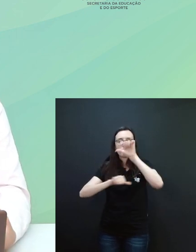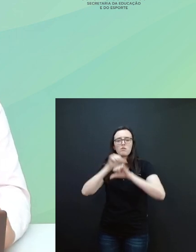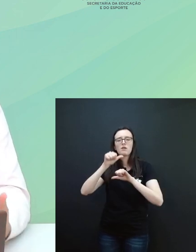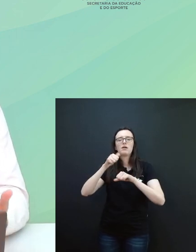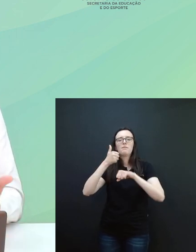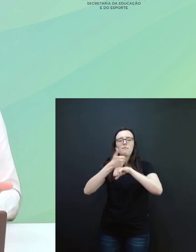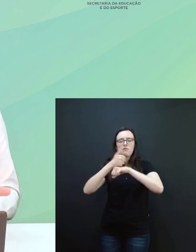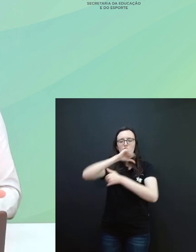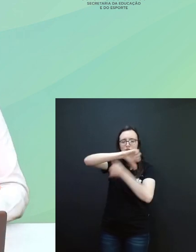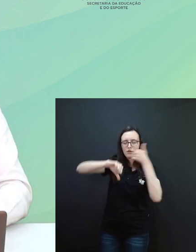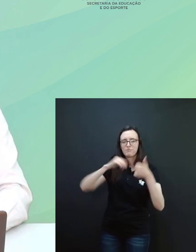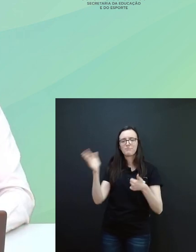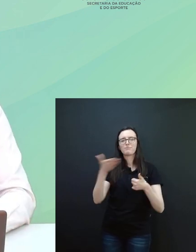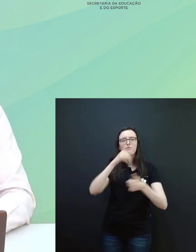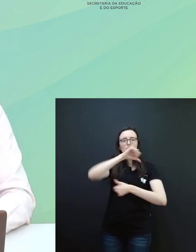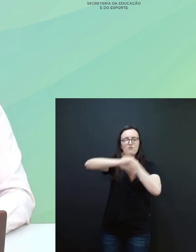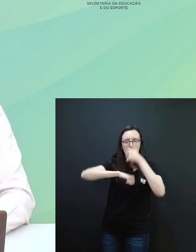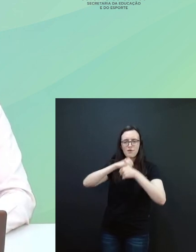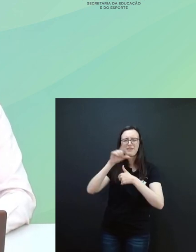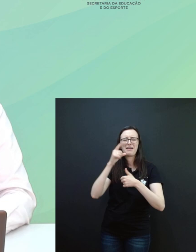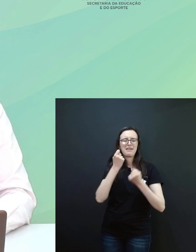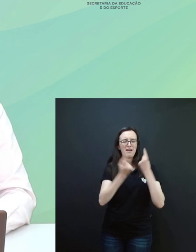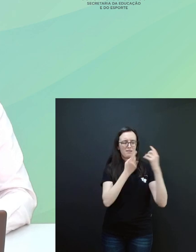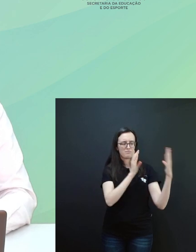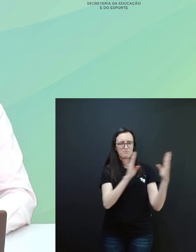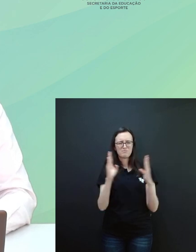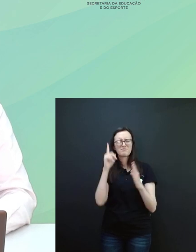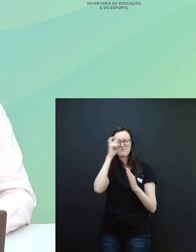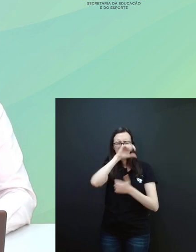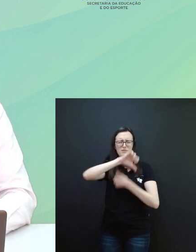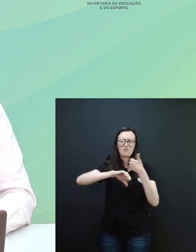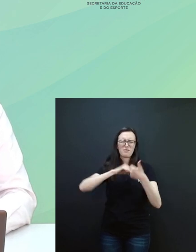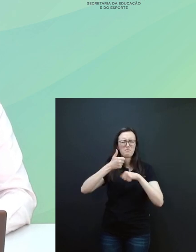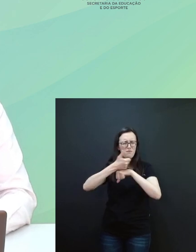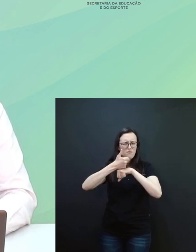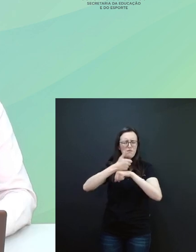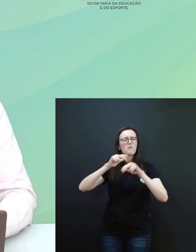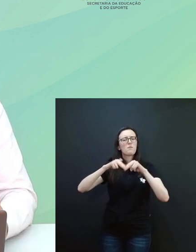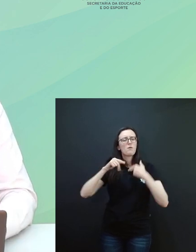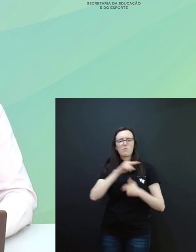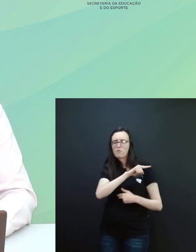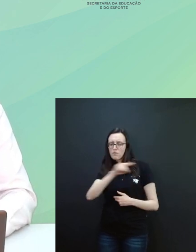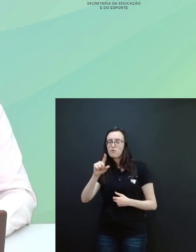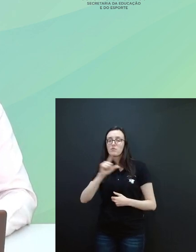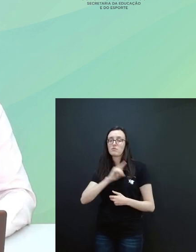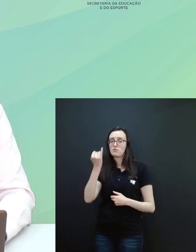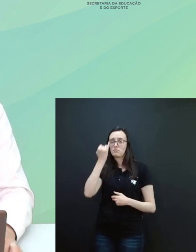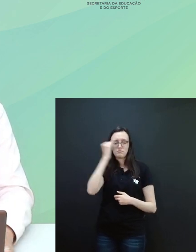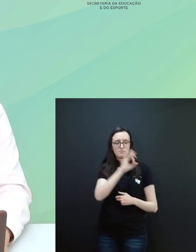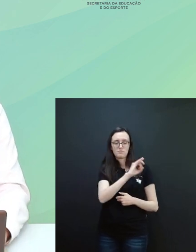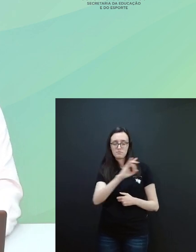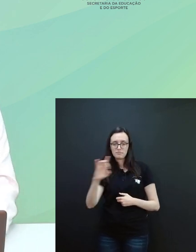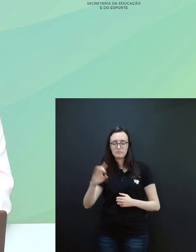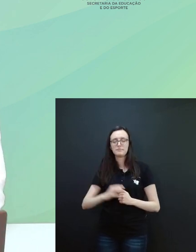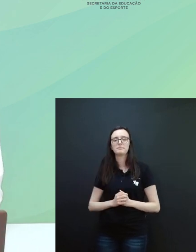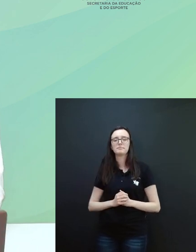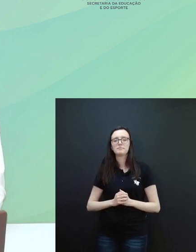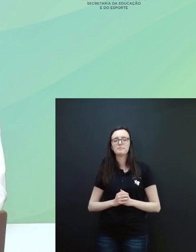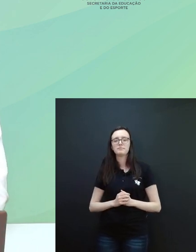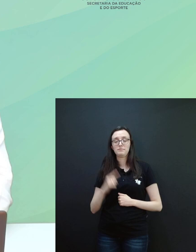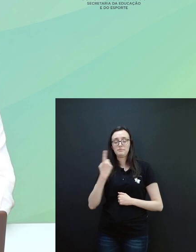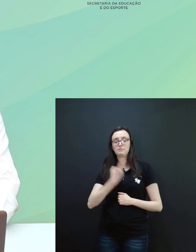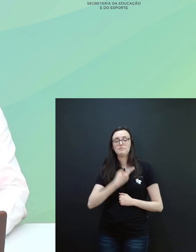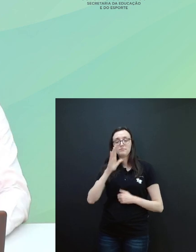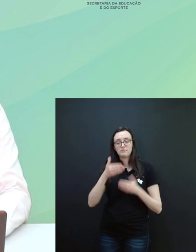profissionais, né, em algumas fases, né, então tudo isso tem a sua importância. E nós estamos